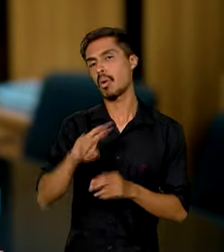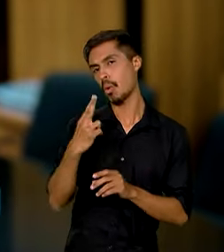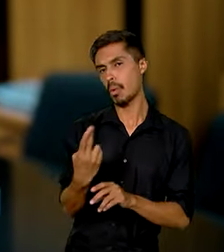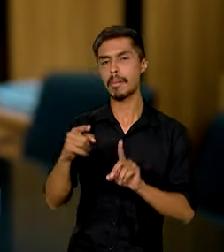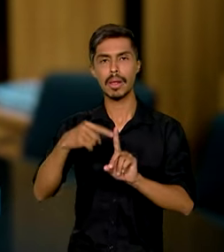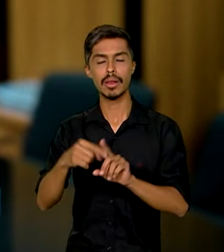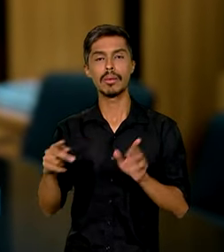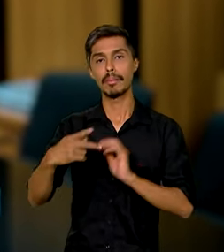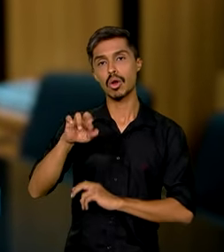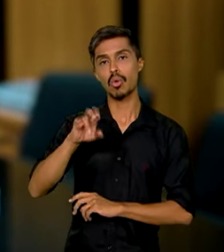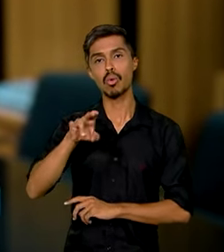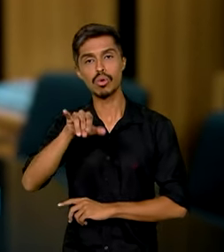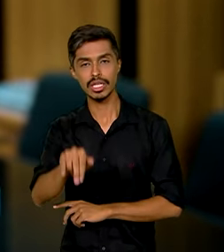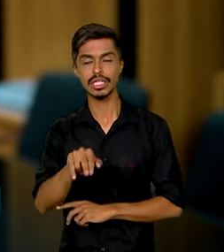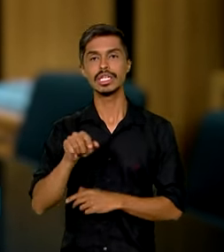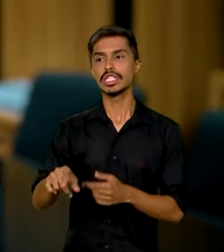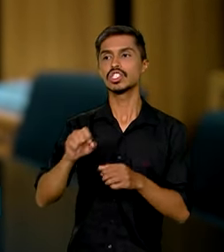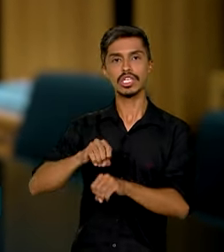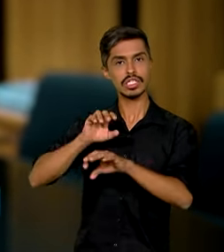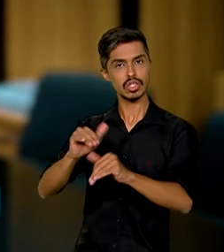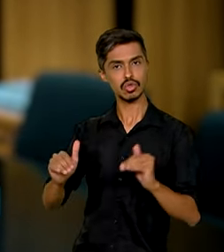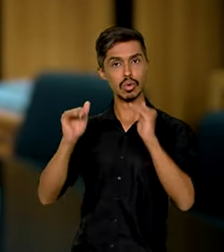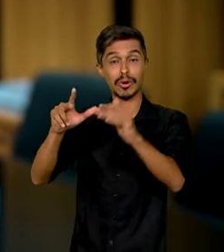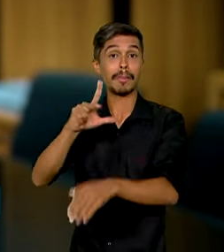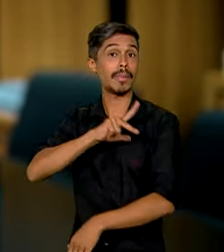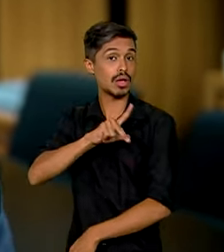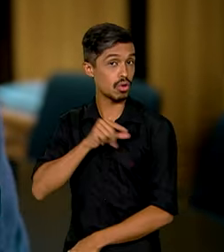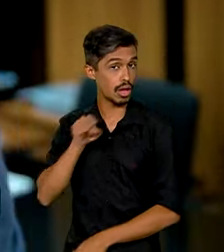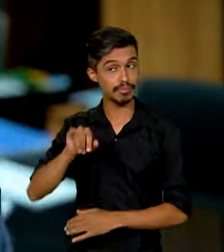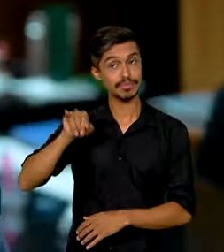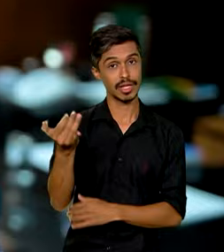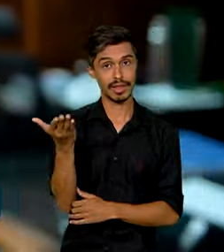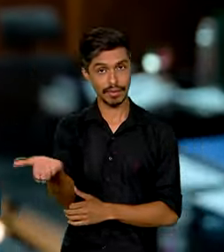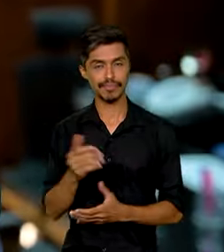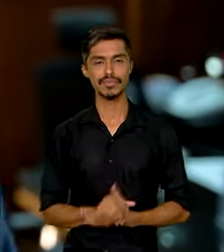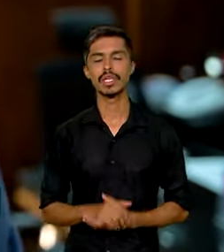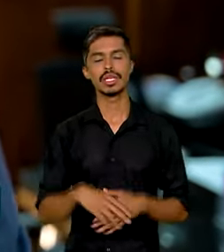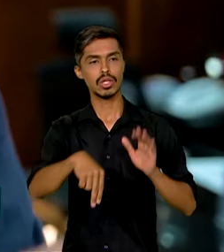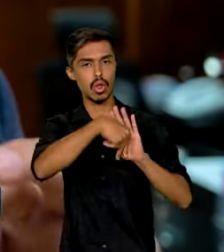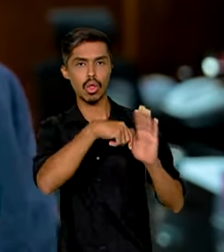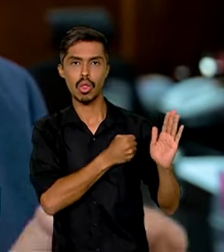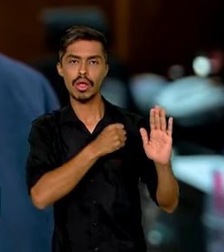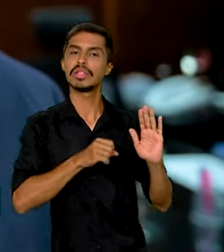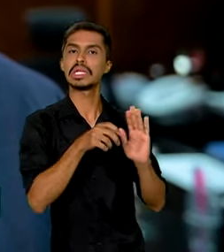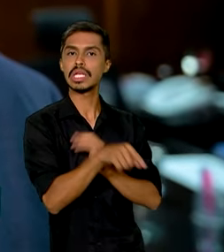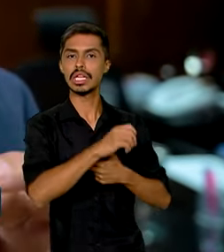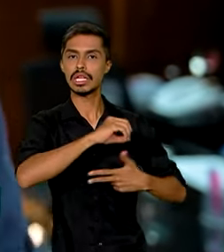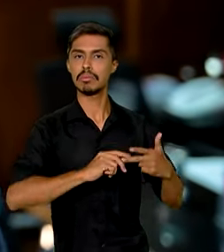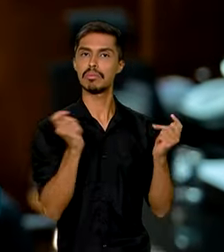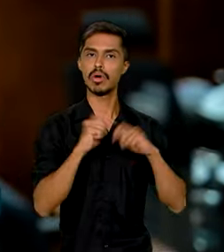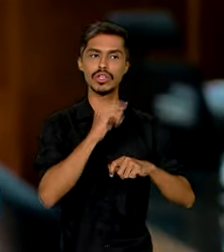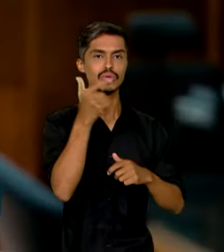cursos de graduação de instituições de ensino superior privadas. E com a nota do Enem, você pode ainda conseguir